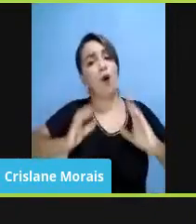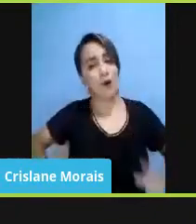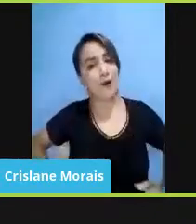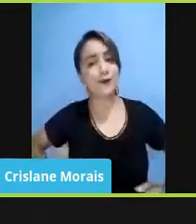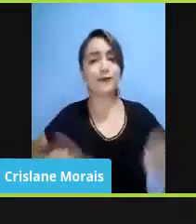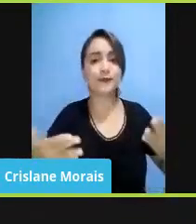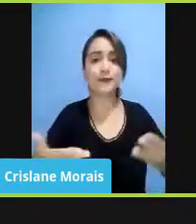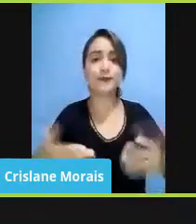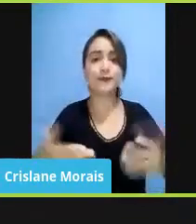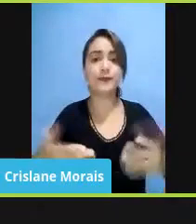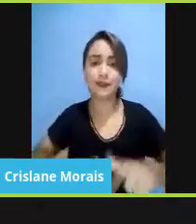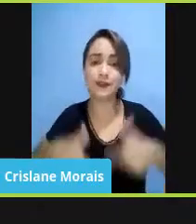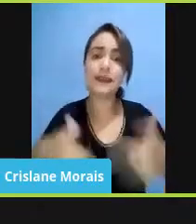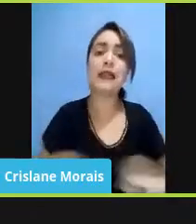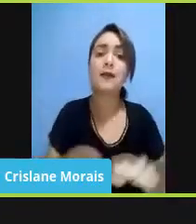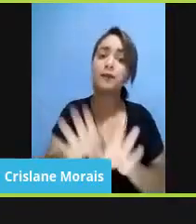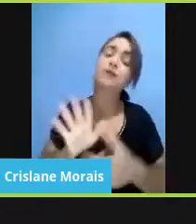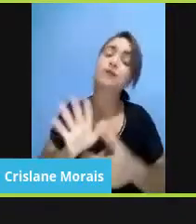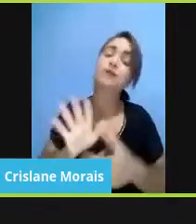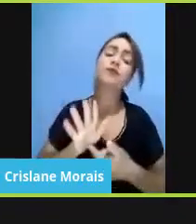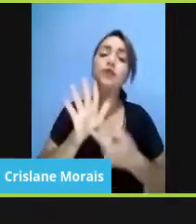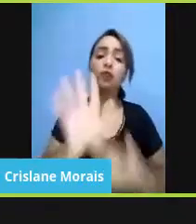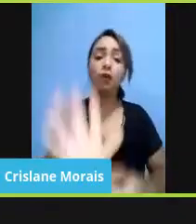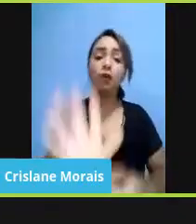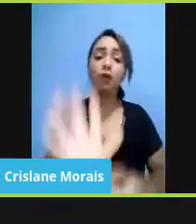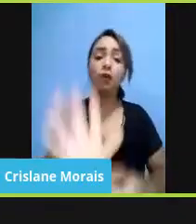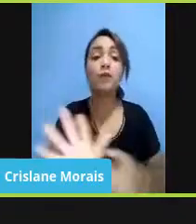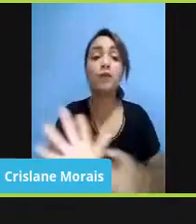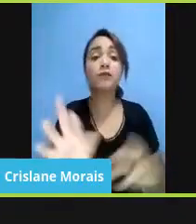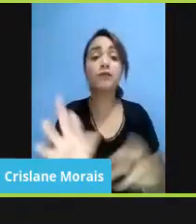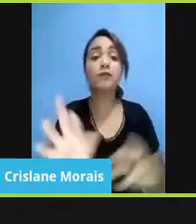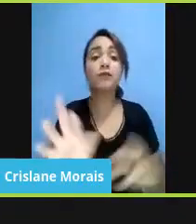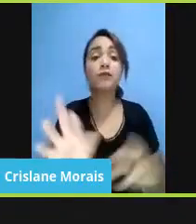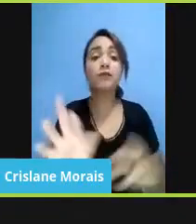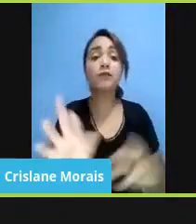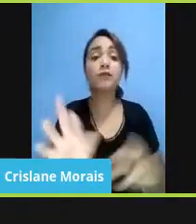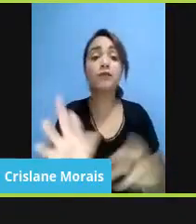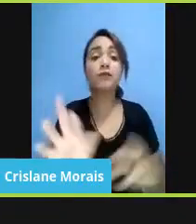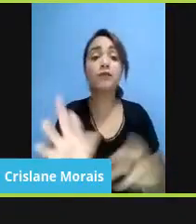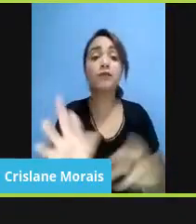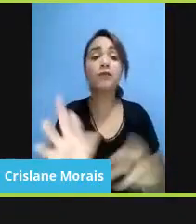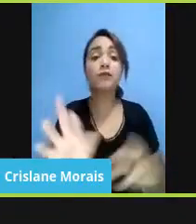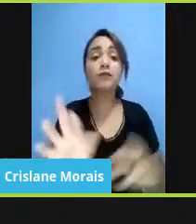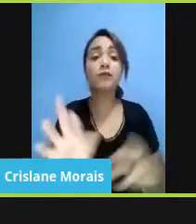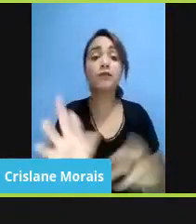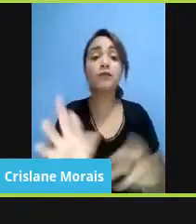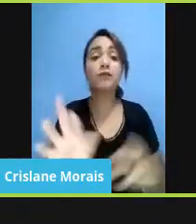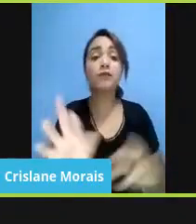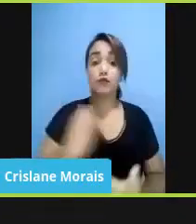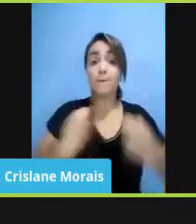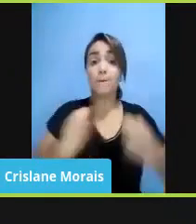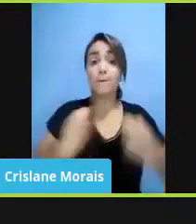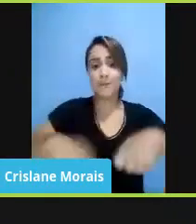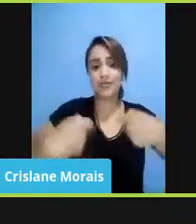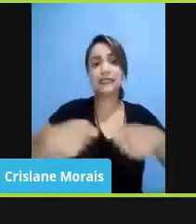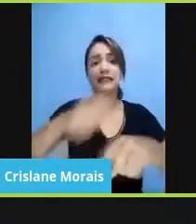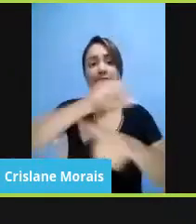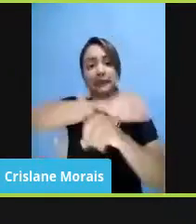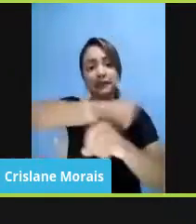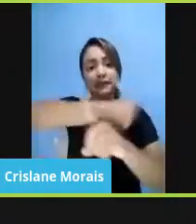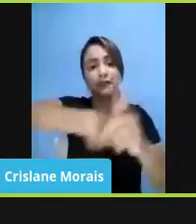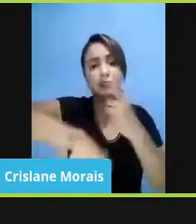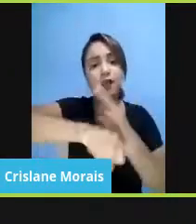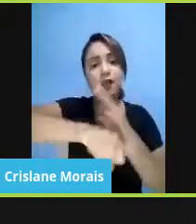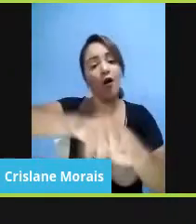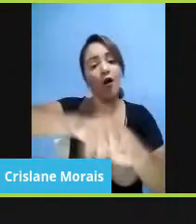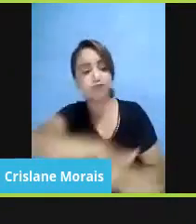que são colocadas em relação a essas pessoas. Ou seja, nós precisamos de sociedades e de espaços